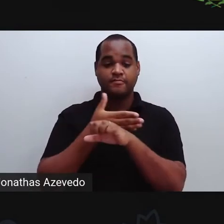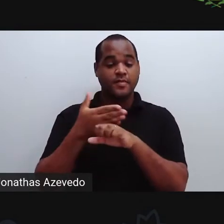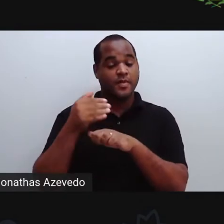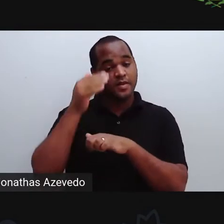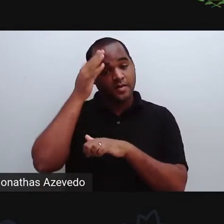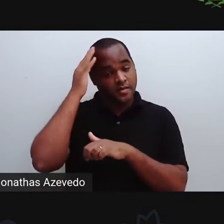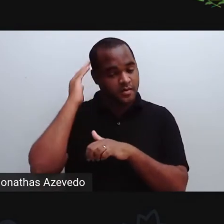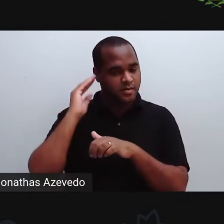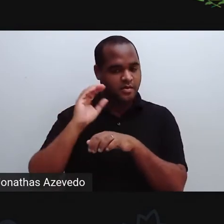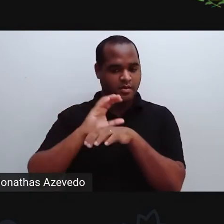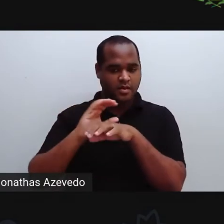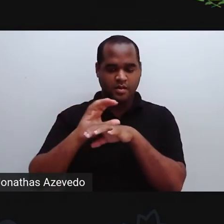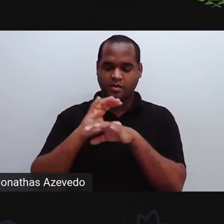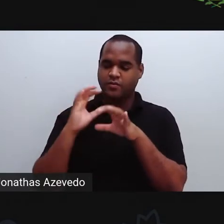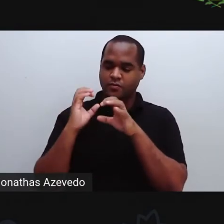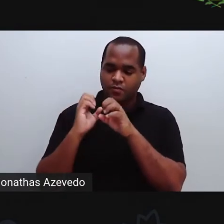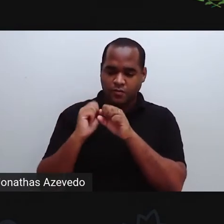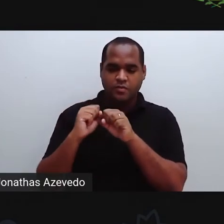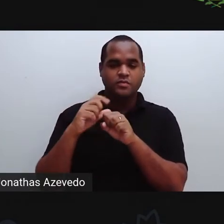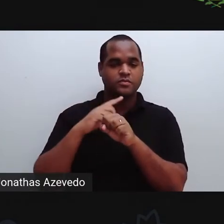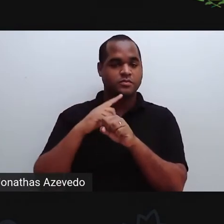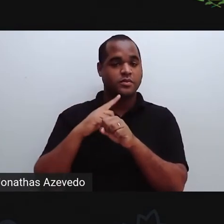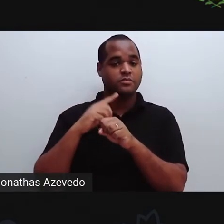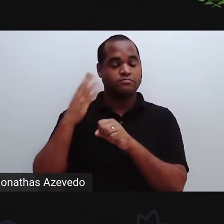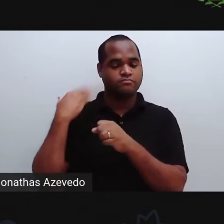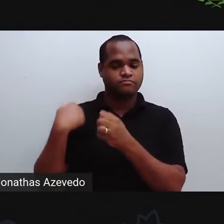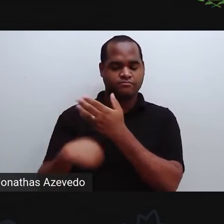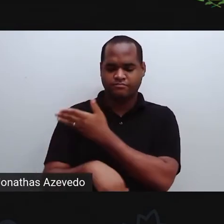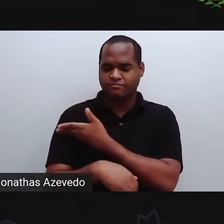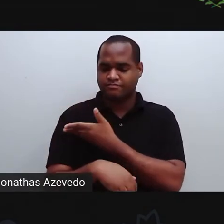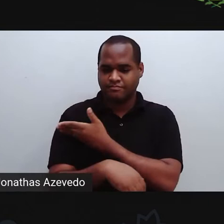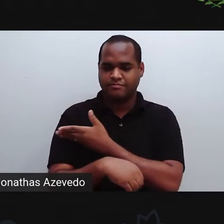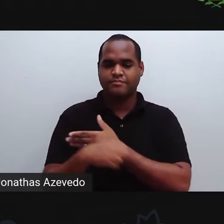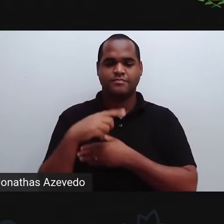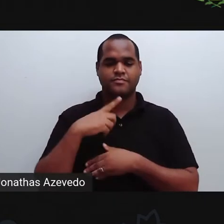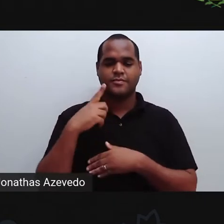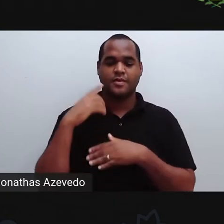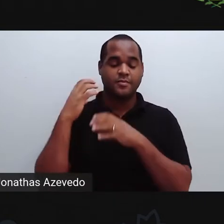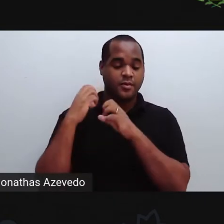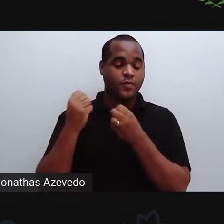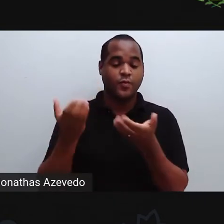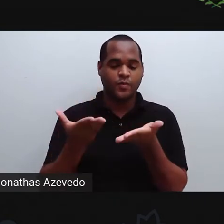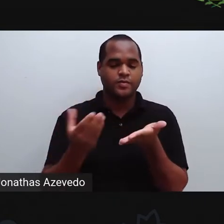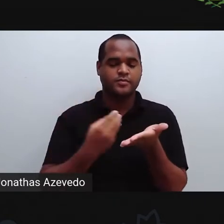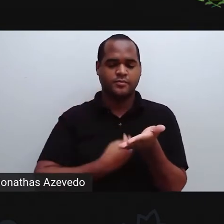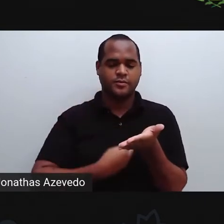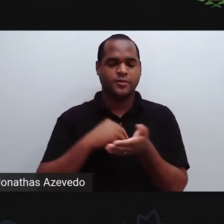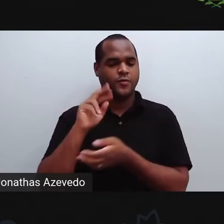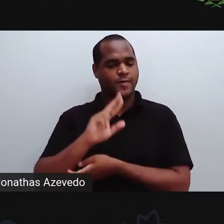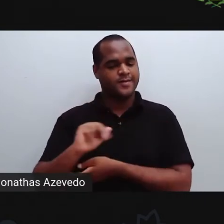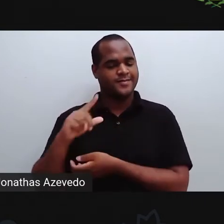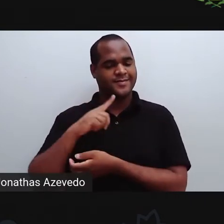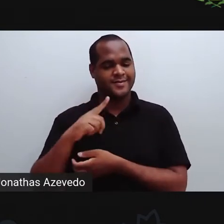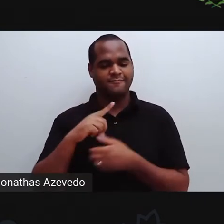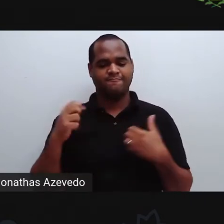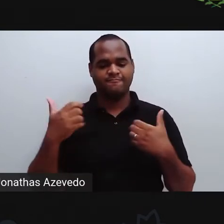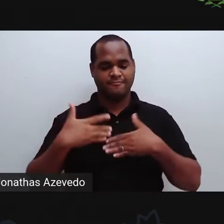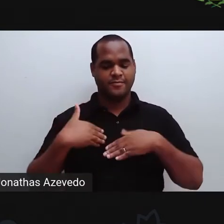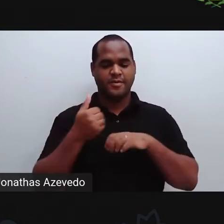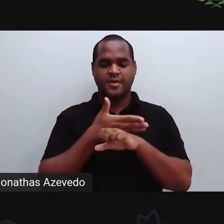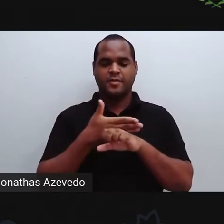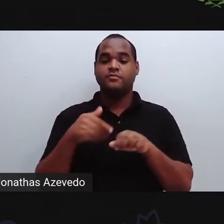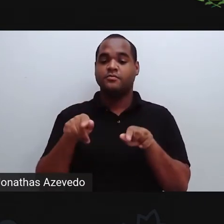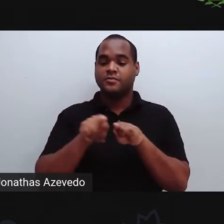cabelo castanho escuro comprido, um pouco abaixo do ombro. Eles estão parcialmente presos hoje. Estou usando um jaleco branco, uma blusa